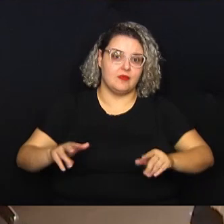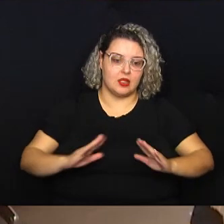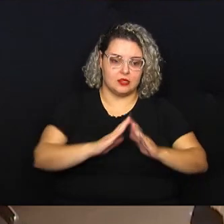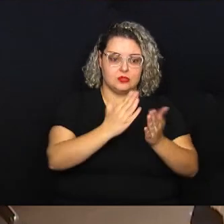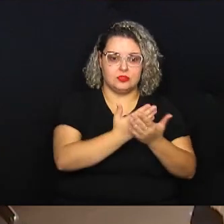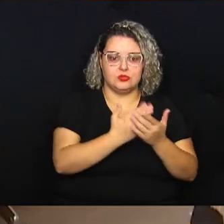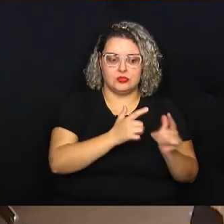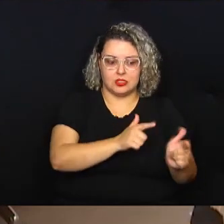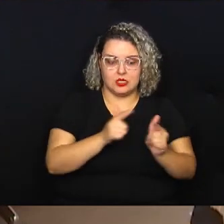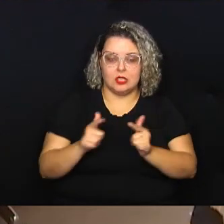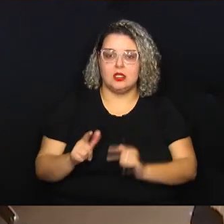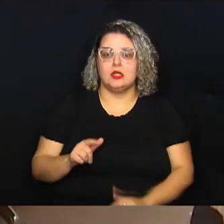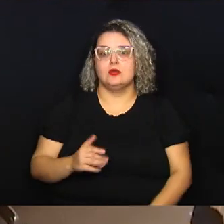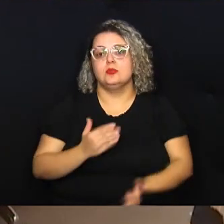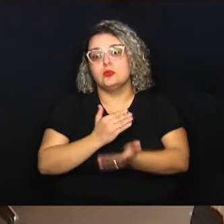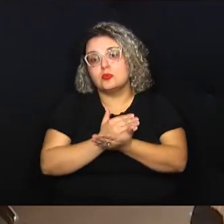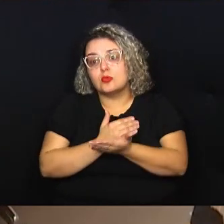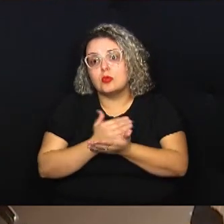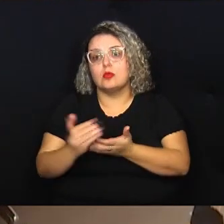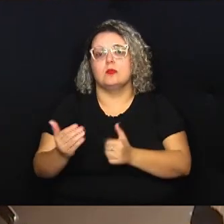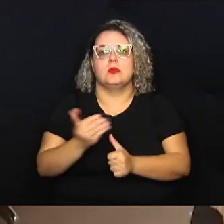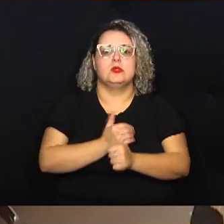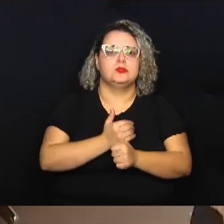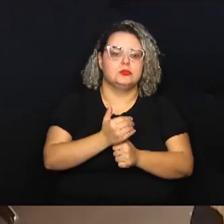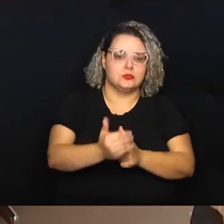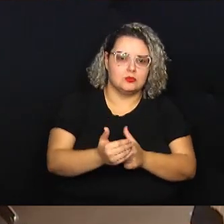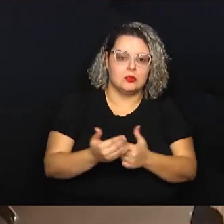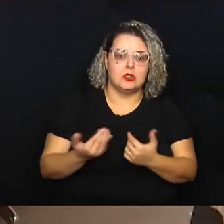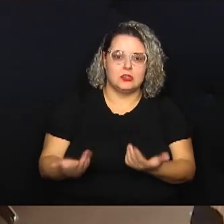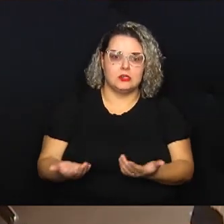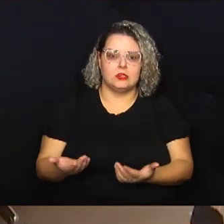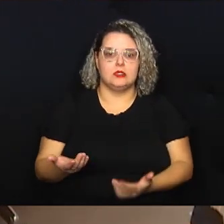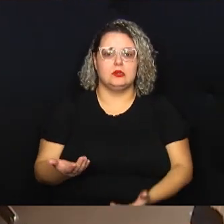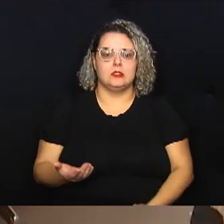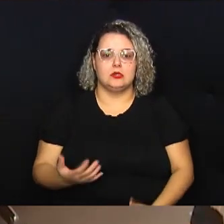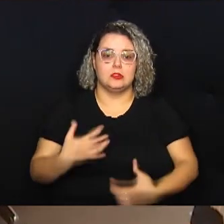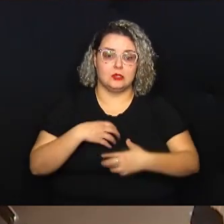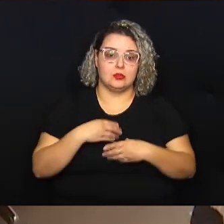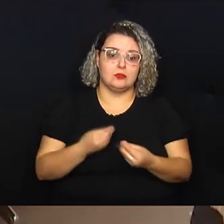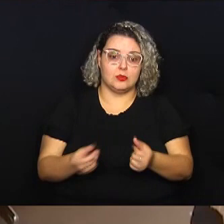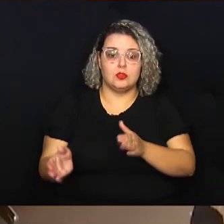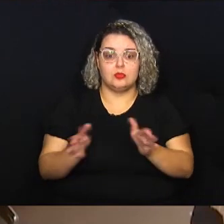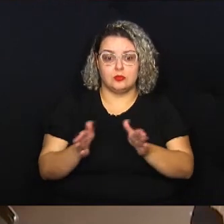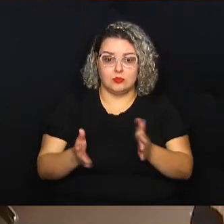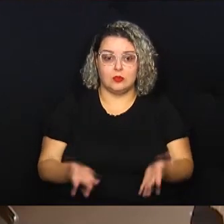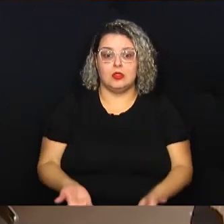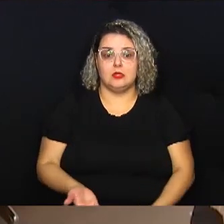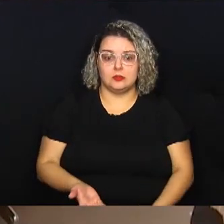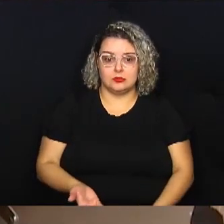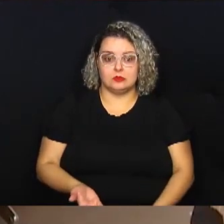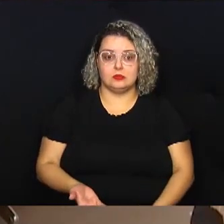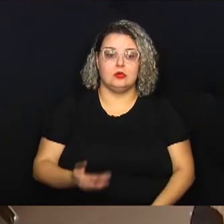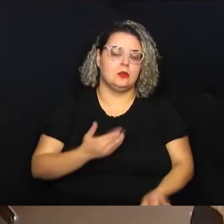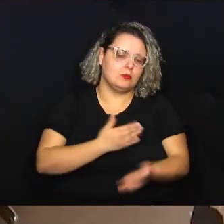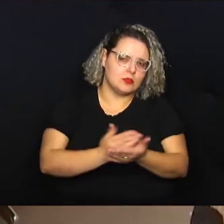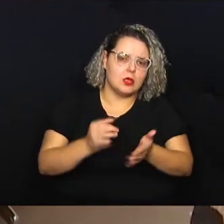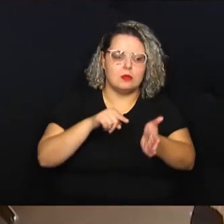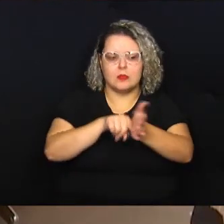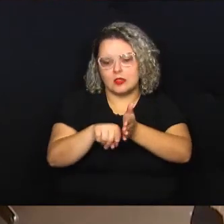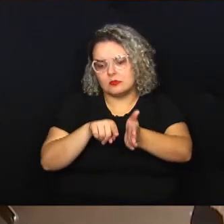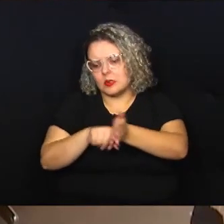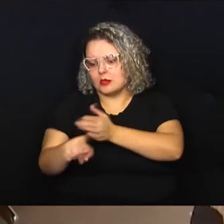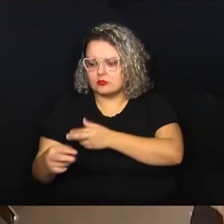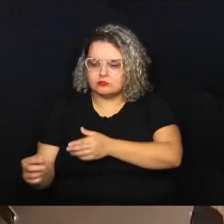aconteceram e foi logo no início do mandato. E eu me sensibilizei na época e comecei a questionar, perguntar,